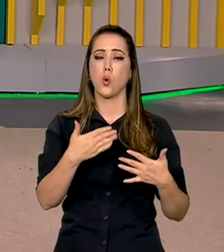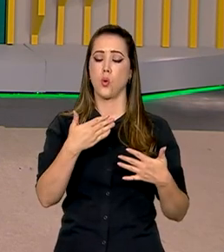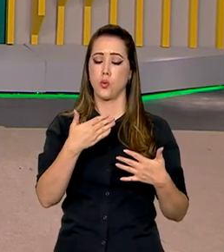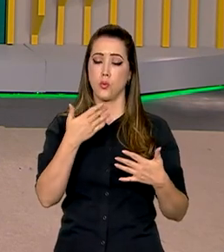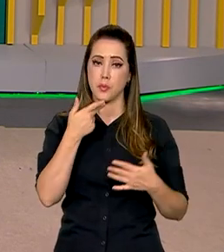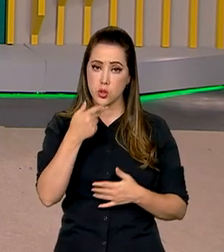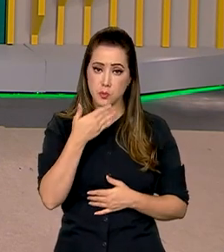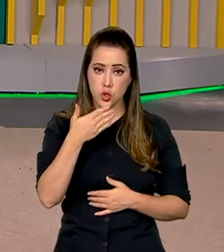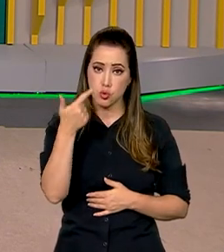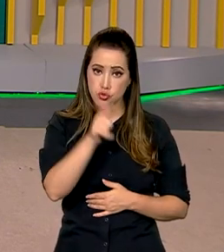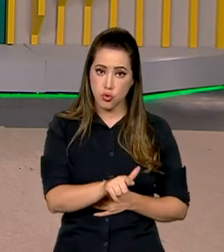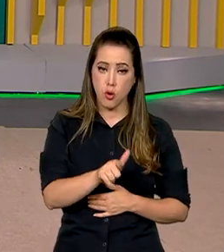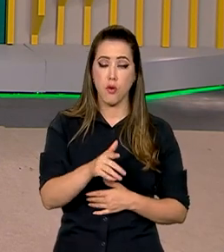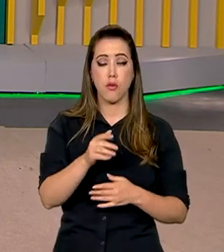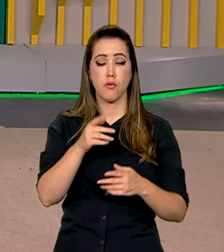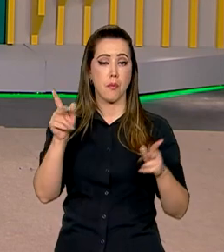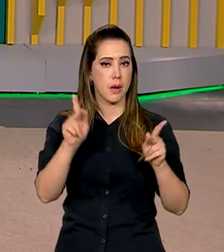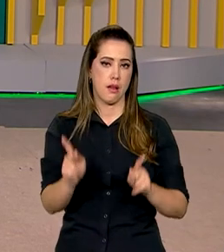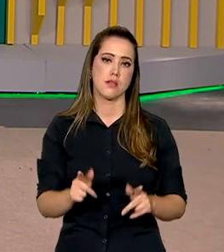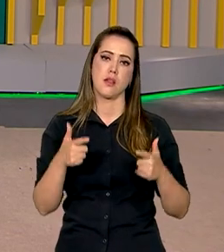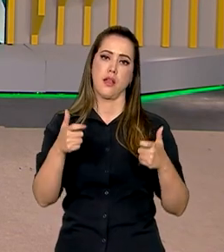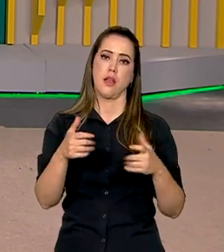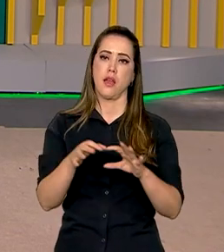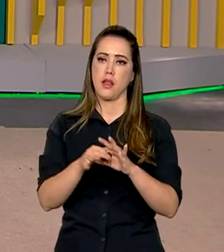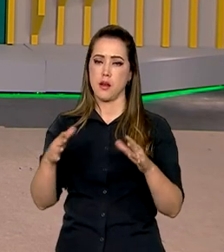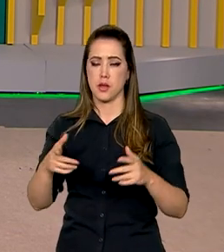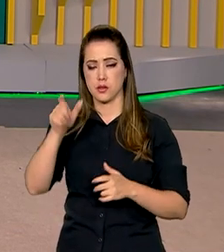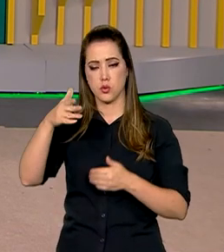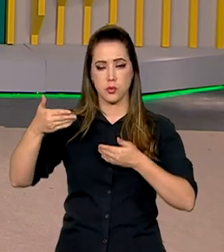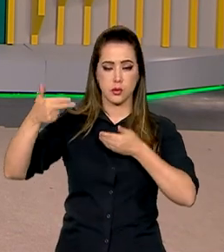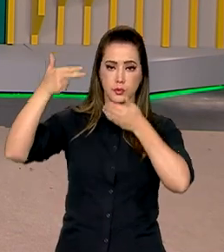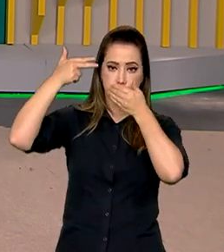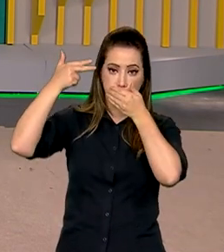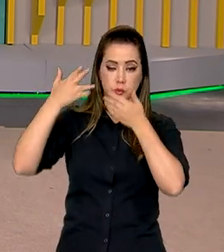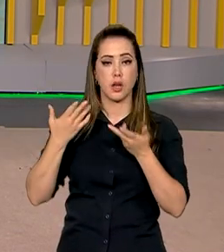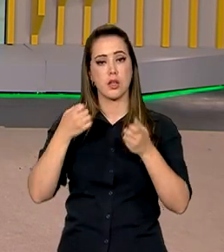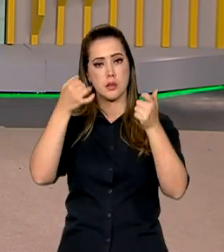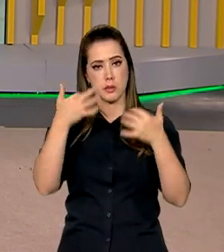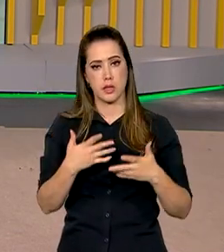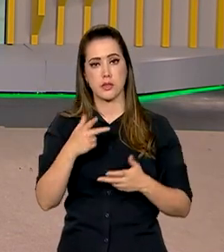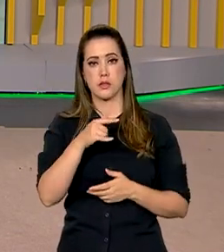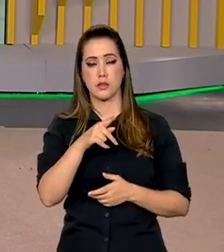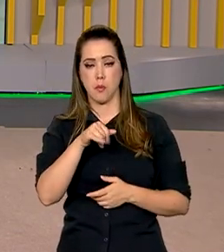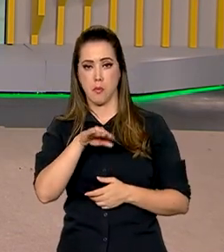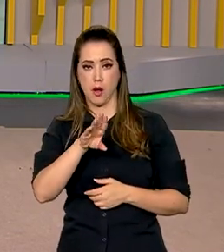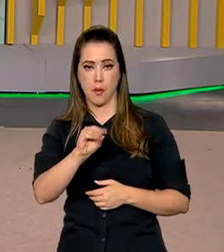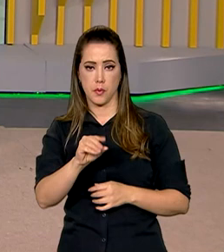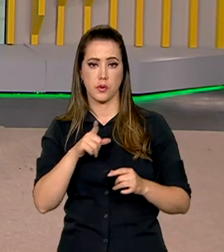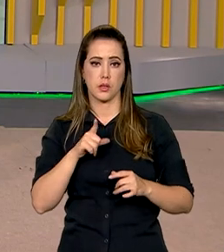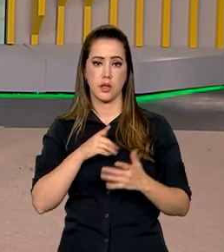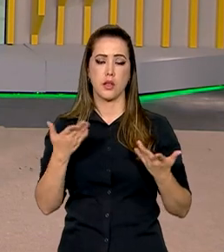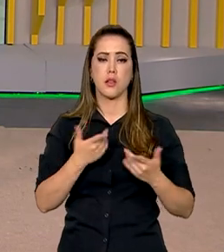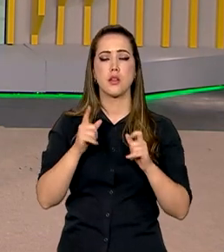fogo e a libertação de reféns. E quem tem mais informações para a gente ao vivo é o repórter Pablo Mundin, que está no